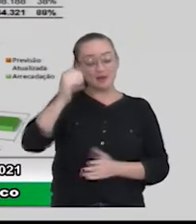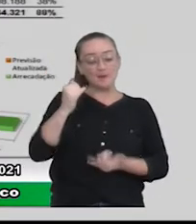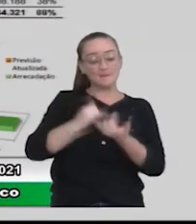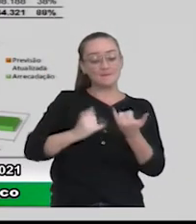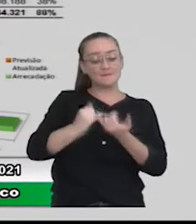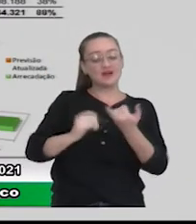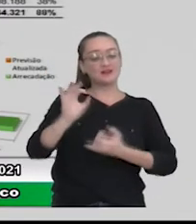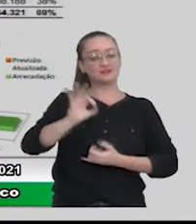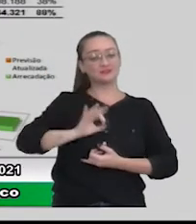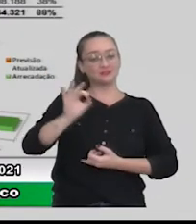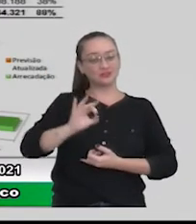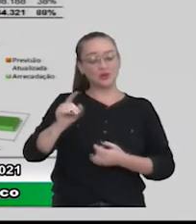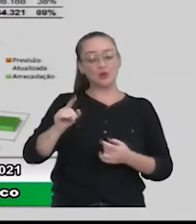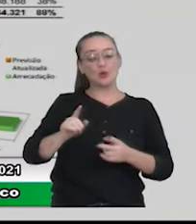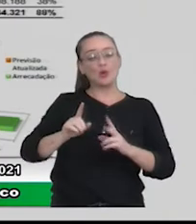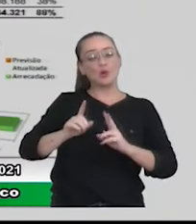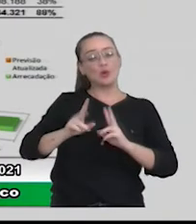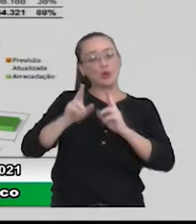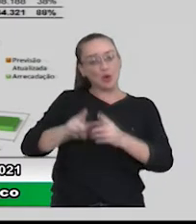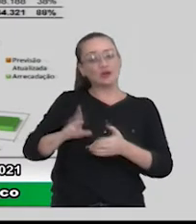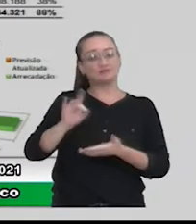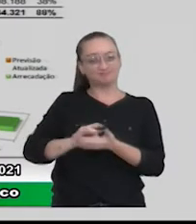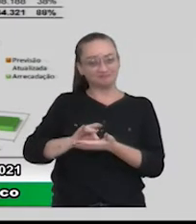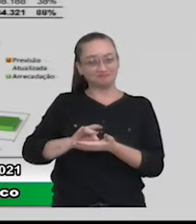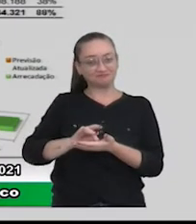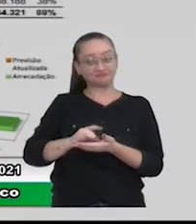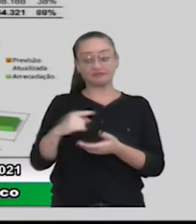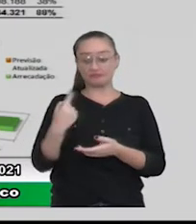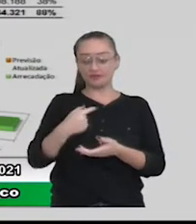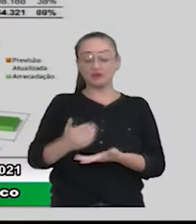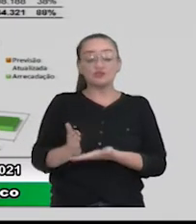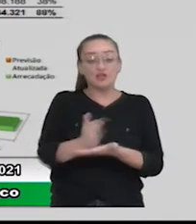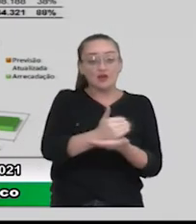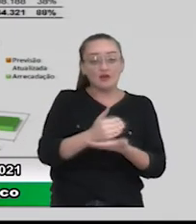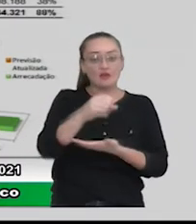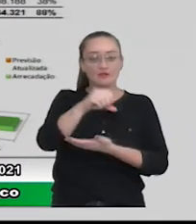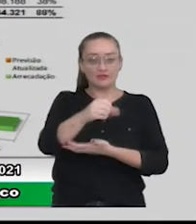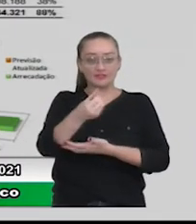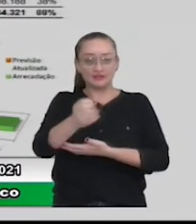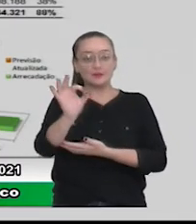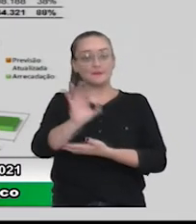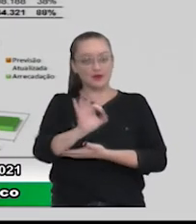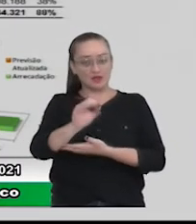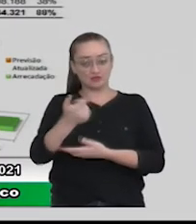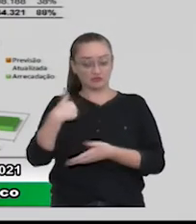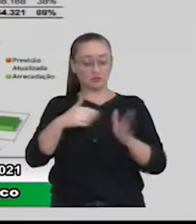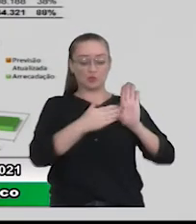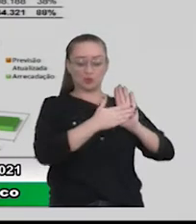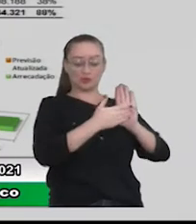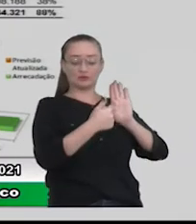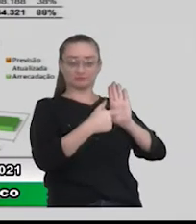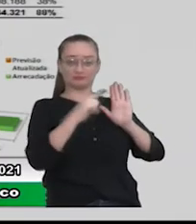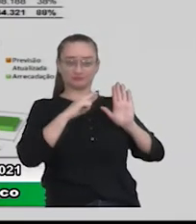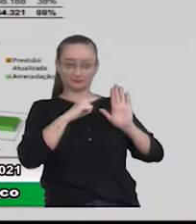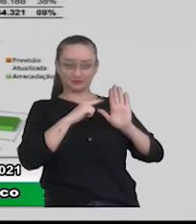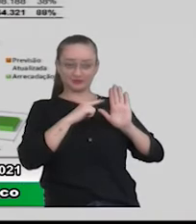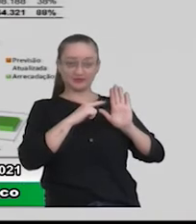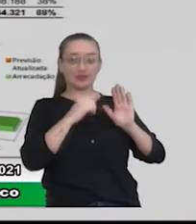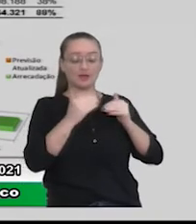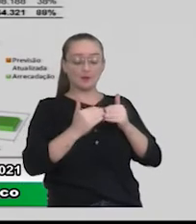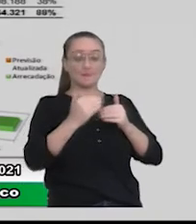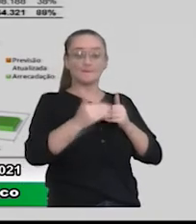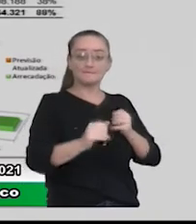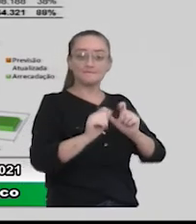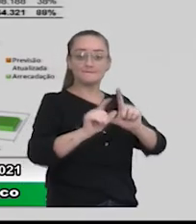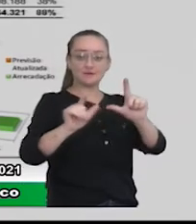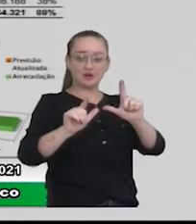com a receita consolidada. Então, a gente arrecadou 96% do que a gente previu de receita corrente. No próximo quadro,